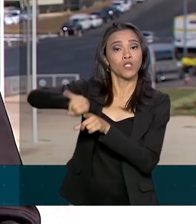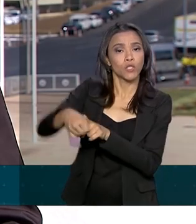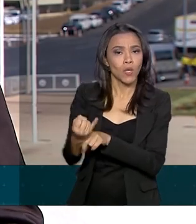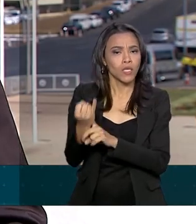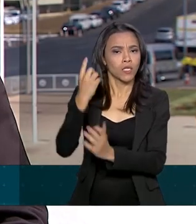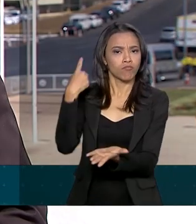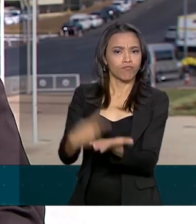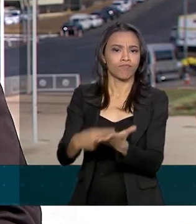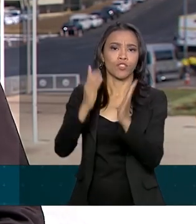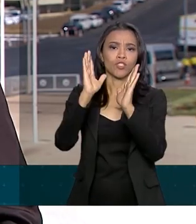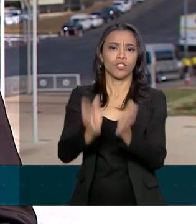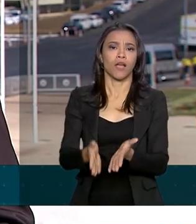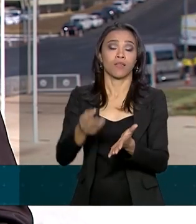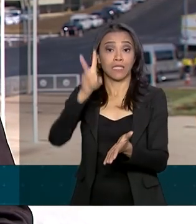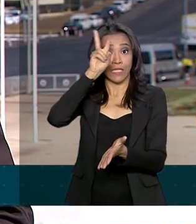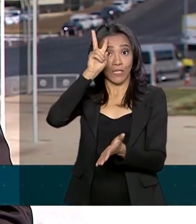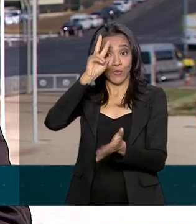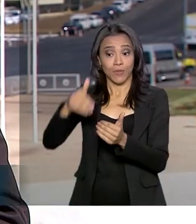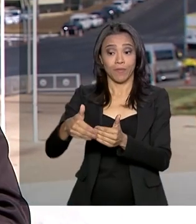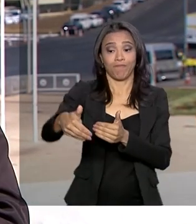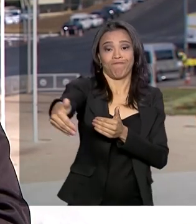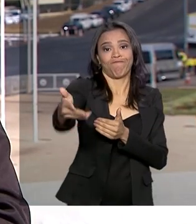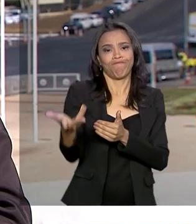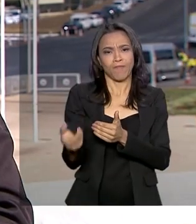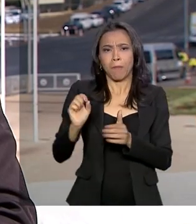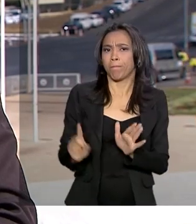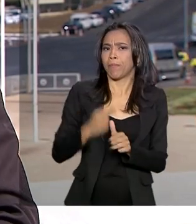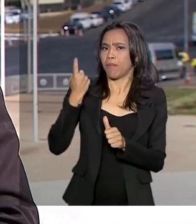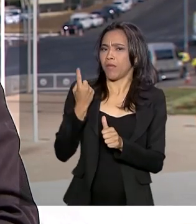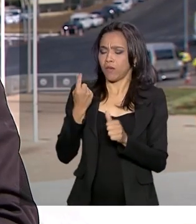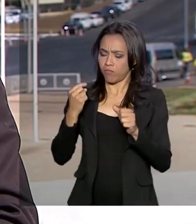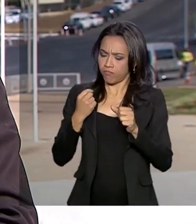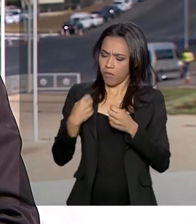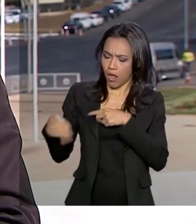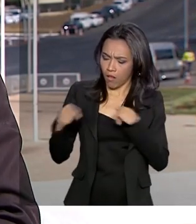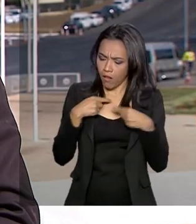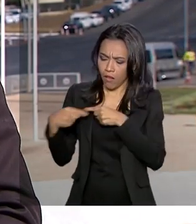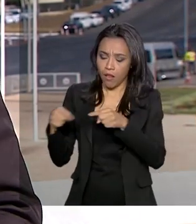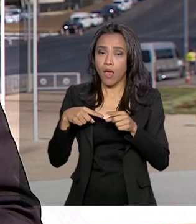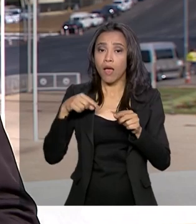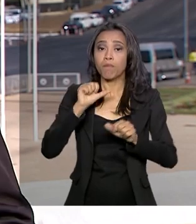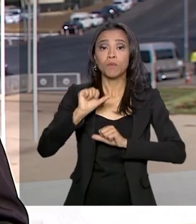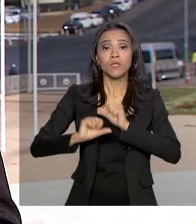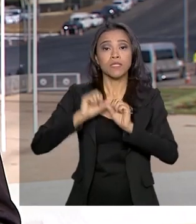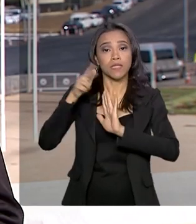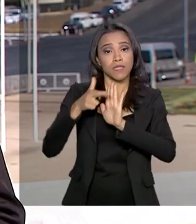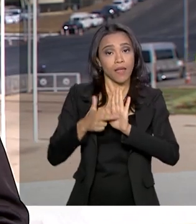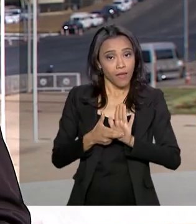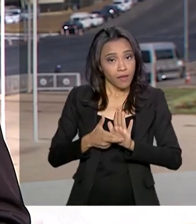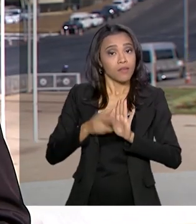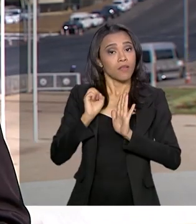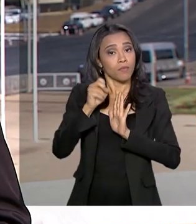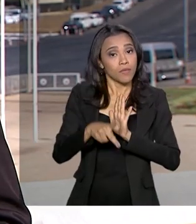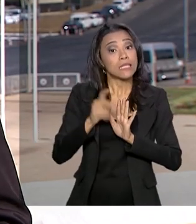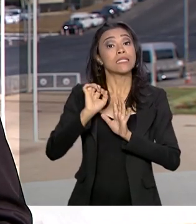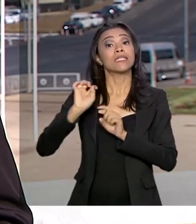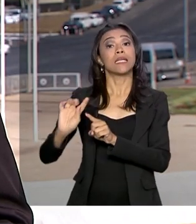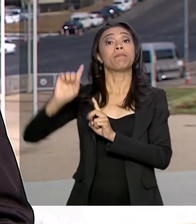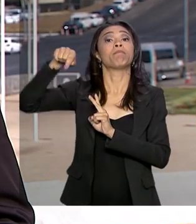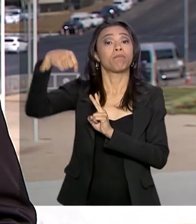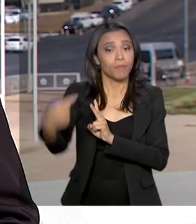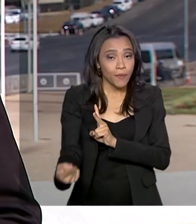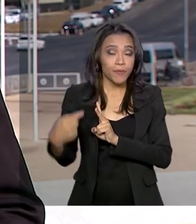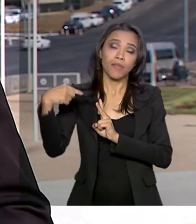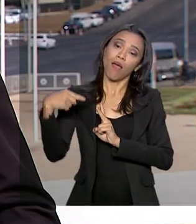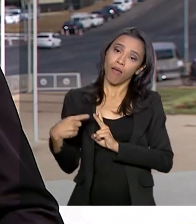próxima segunda-feira, quando o colegiado deve discutir primeiro a reforma tributária. Só depois, a nova Previdência será